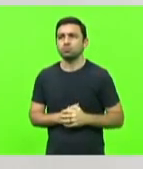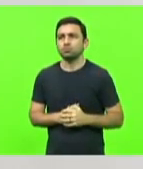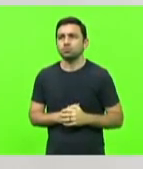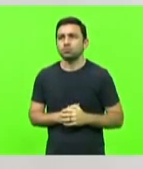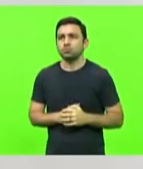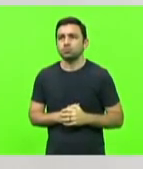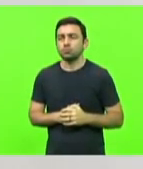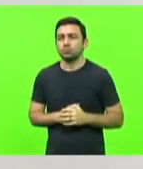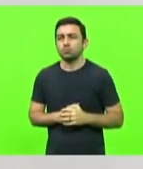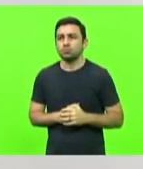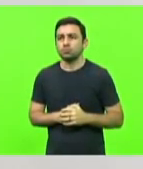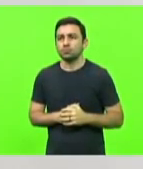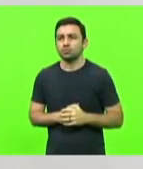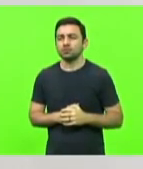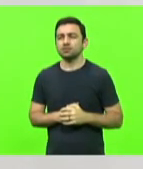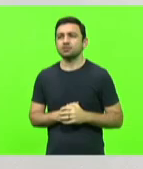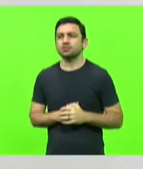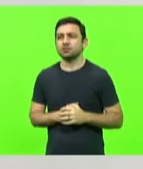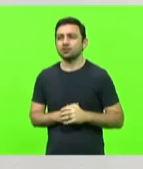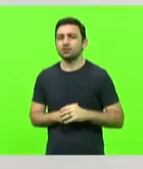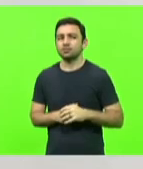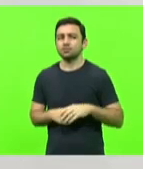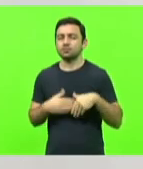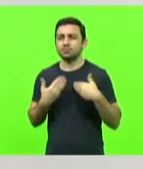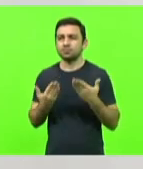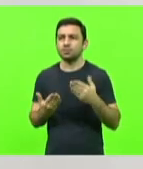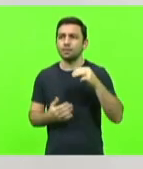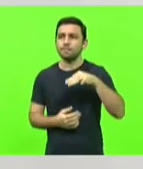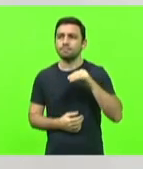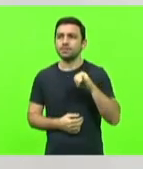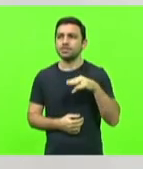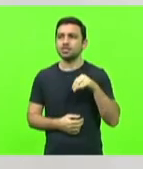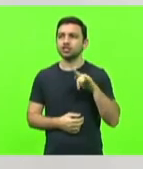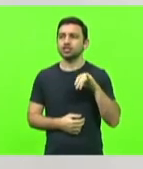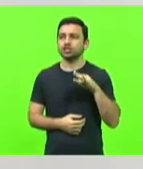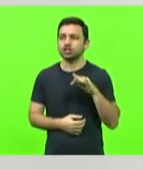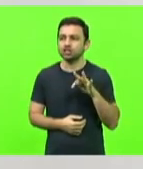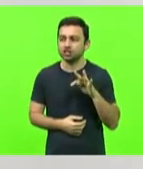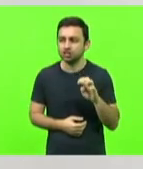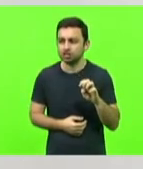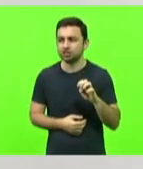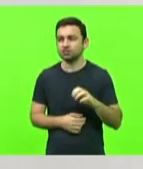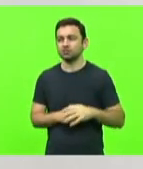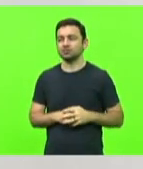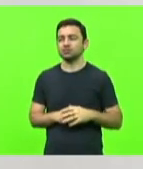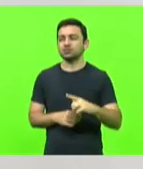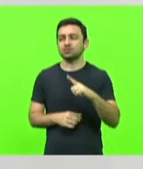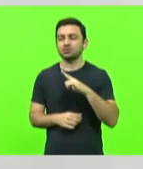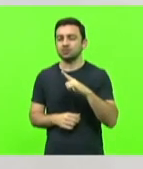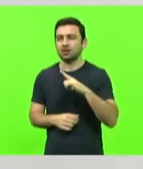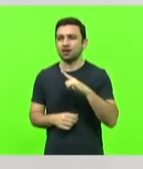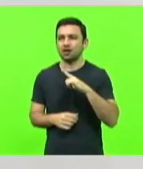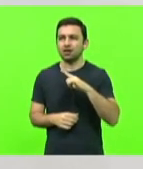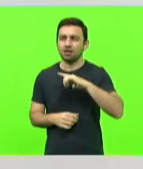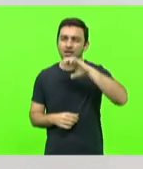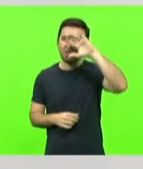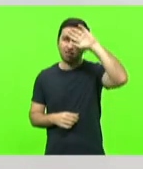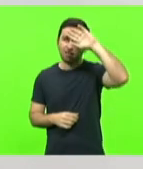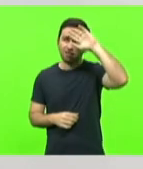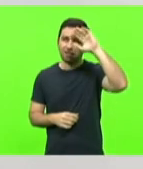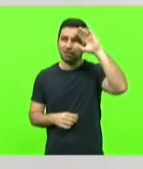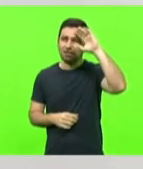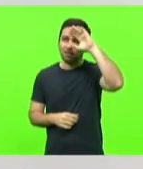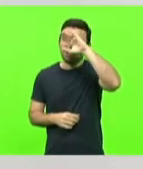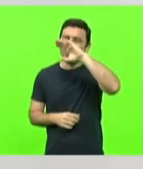A meningite, até hoje, está matando um monte de gente. Aquela mais complicada que tem, se eu não